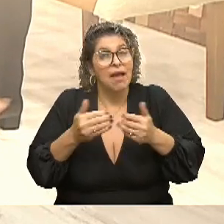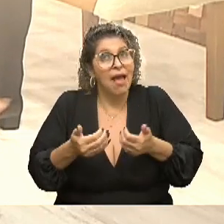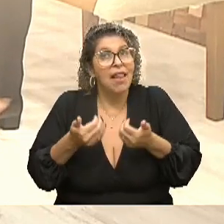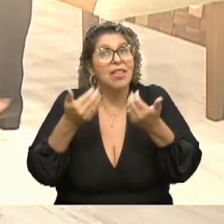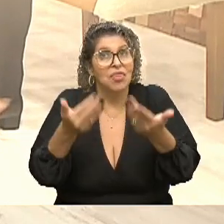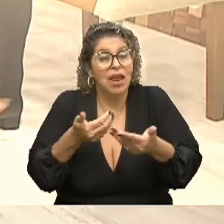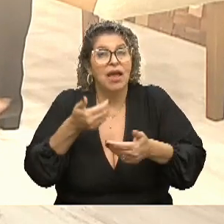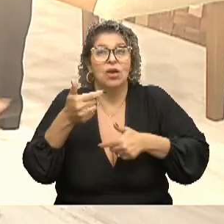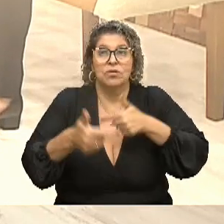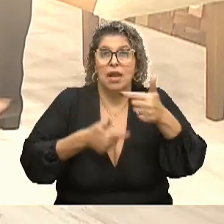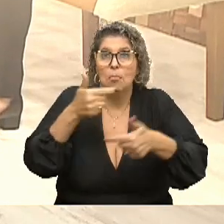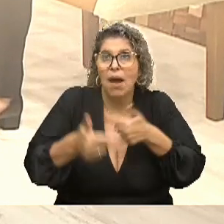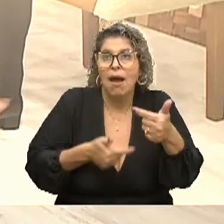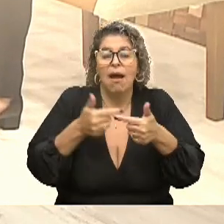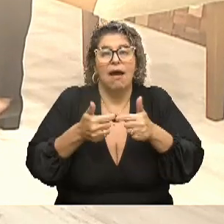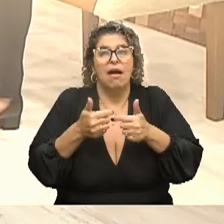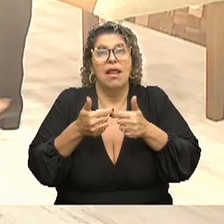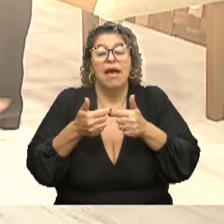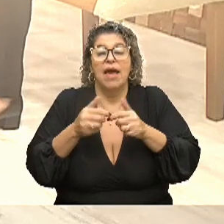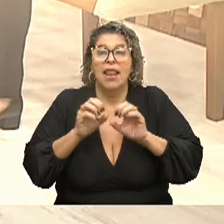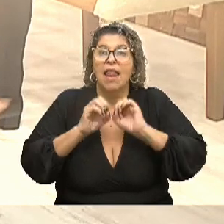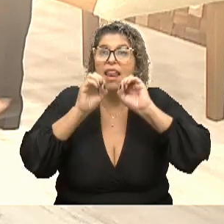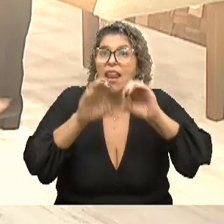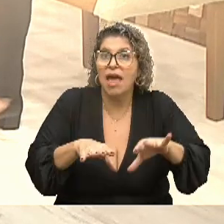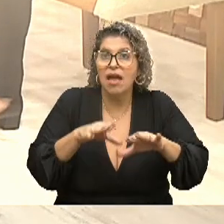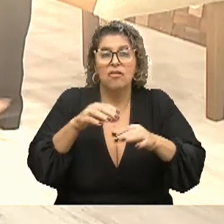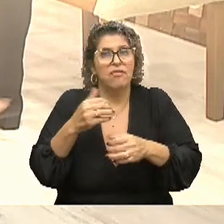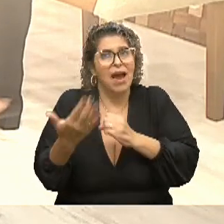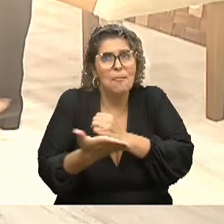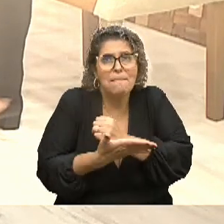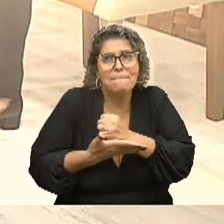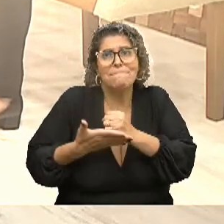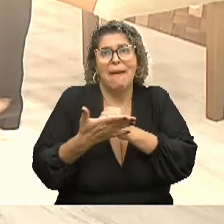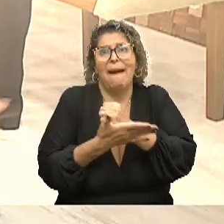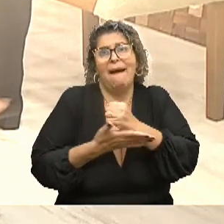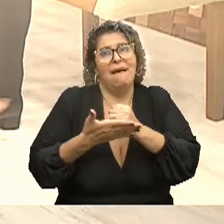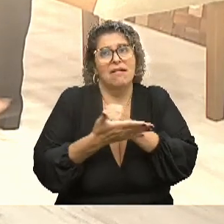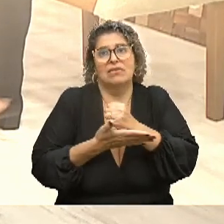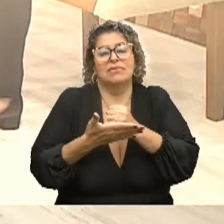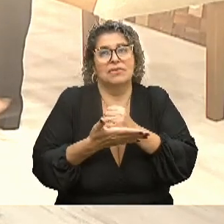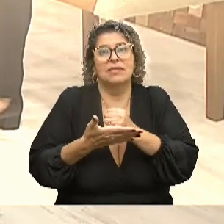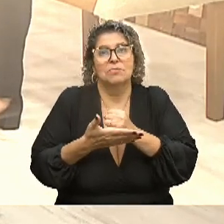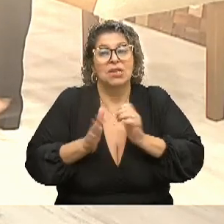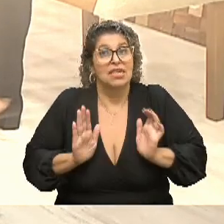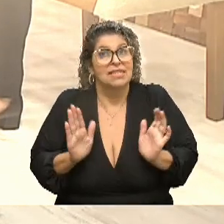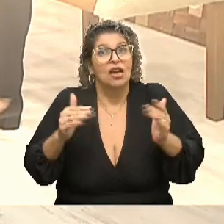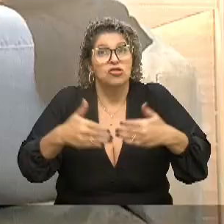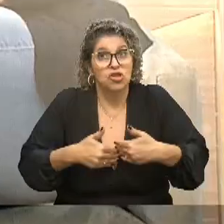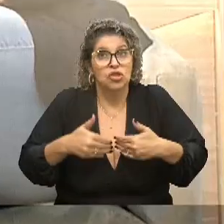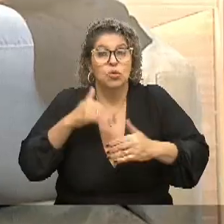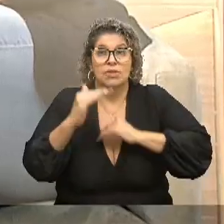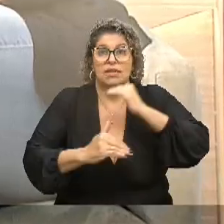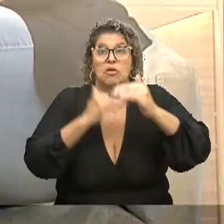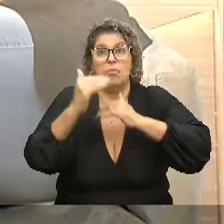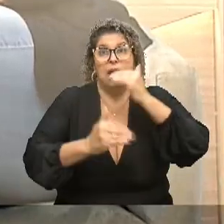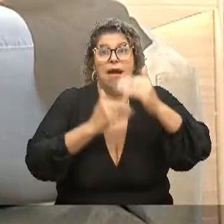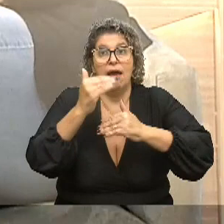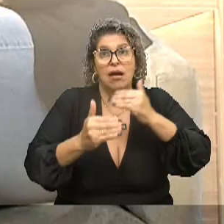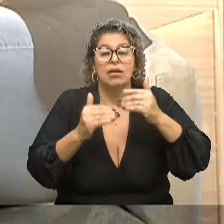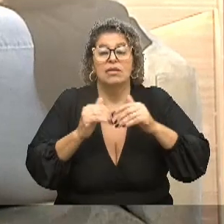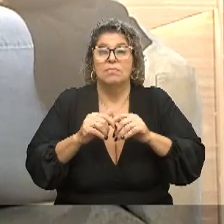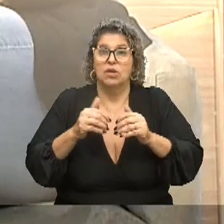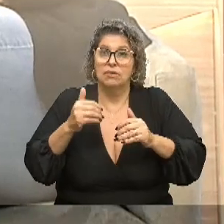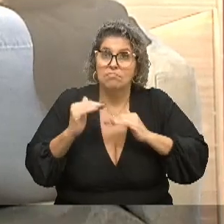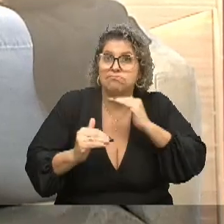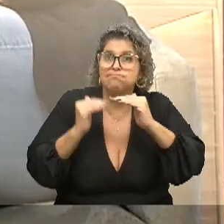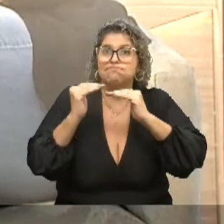família faz o estímulo, a família, ela é o pilar fundamental para que esse autista consiga se desenvolver, para que esse autista